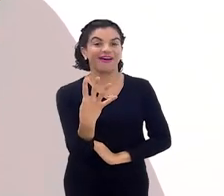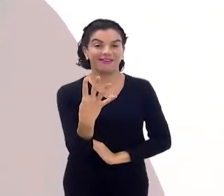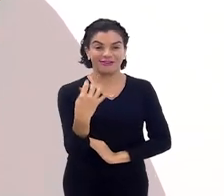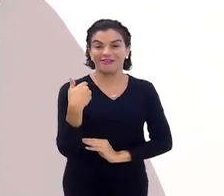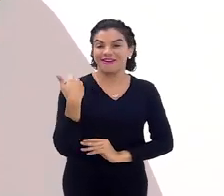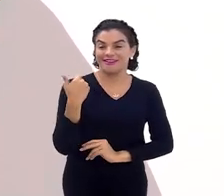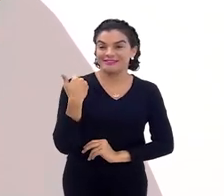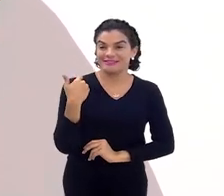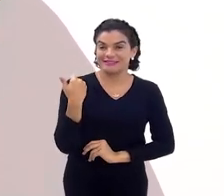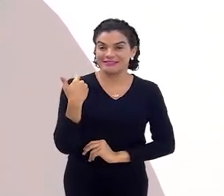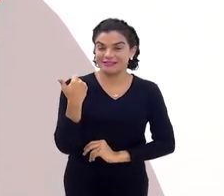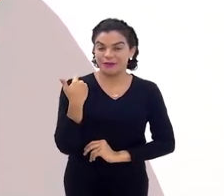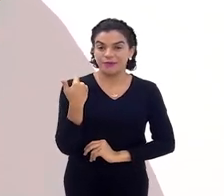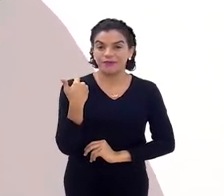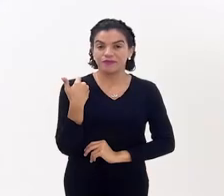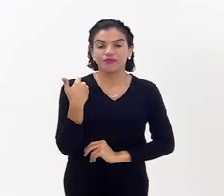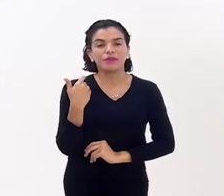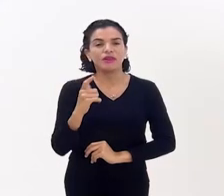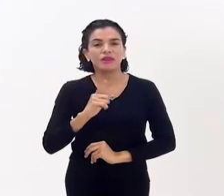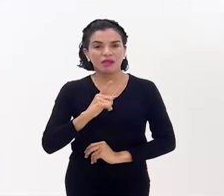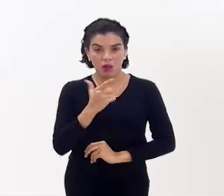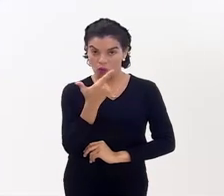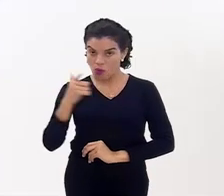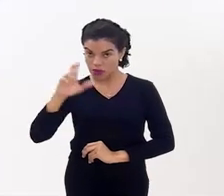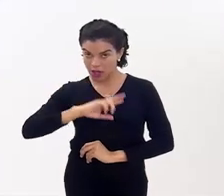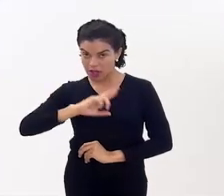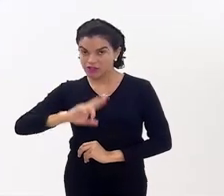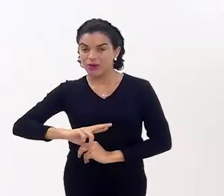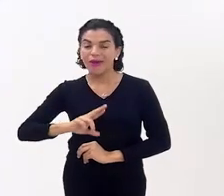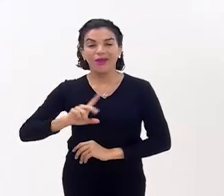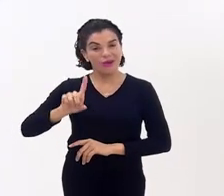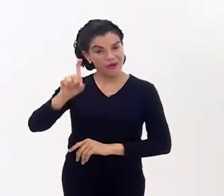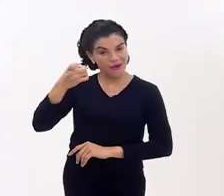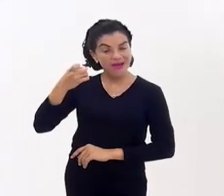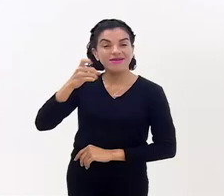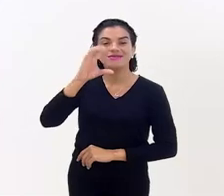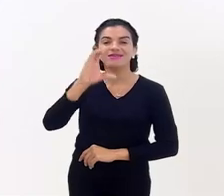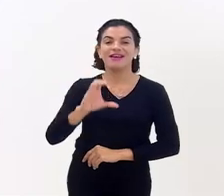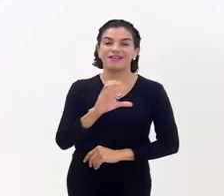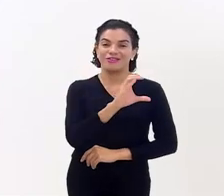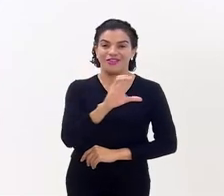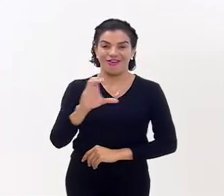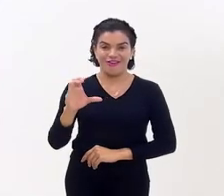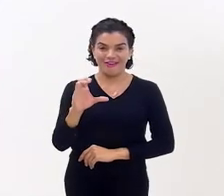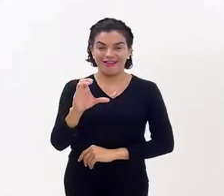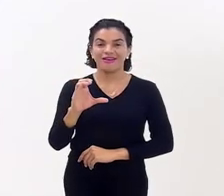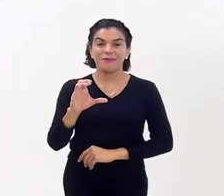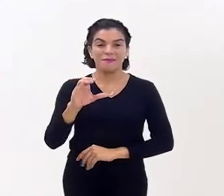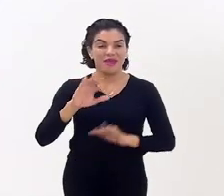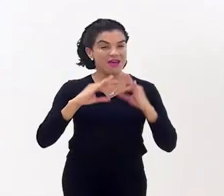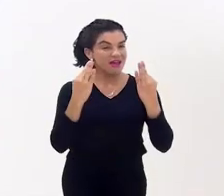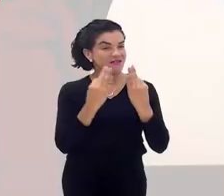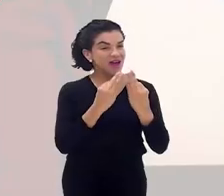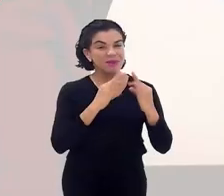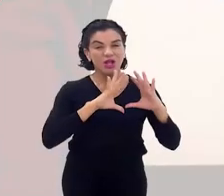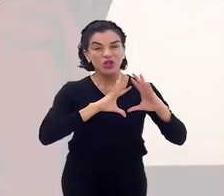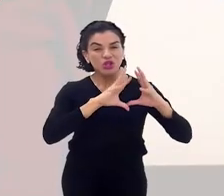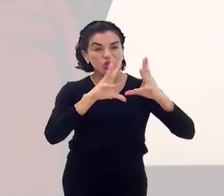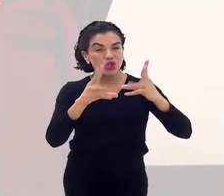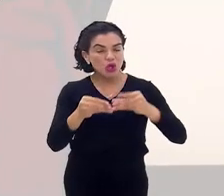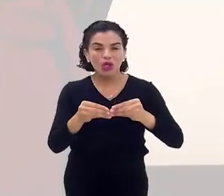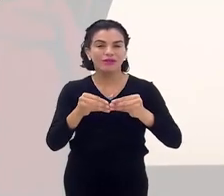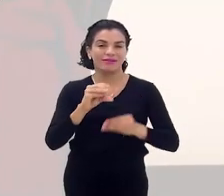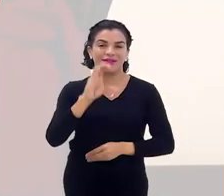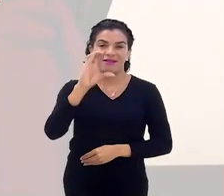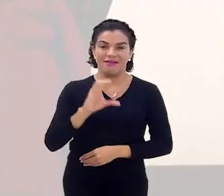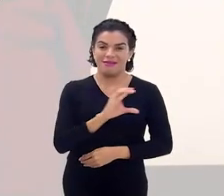34. Você tinha outra religião antes? Então, eu era católica, né? E minha família toda é católica. E uma